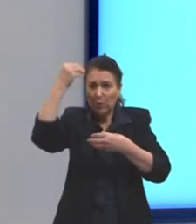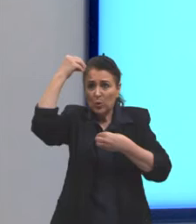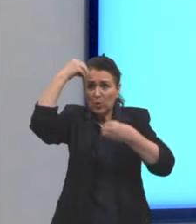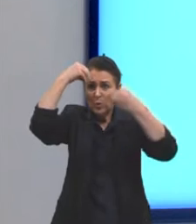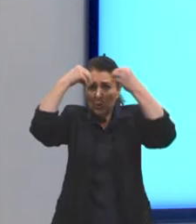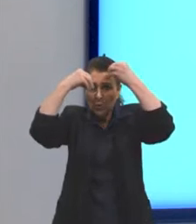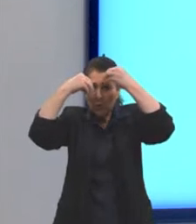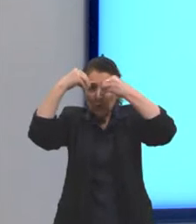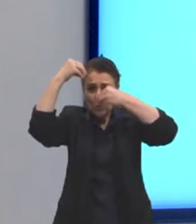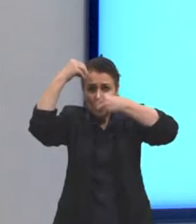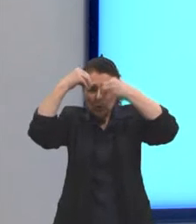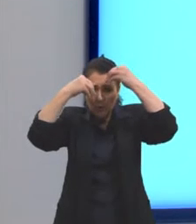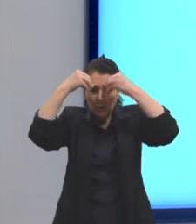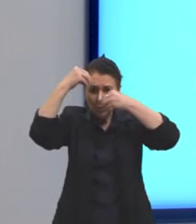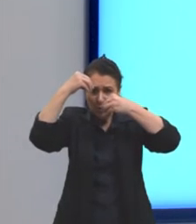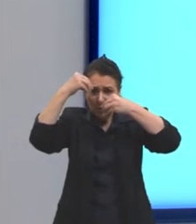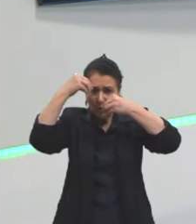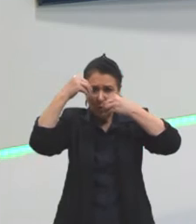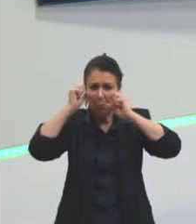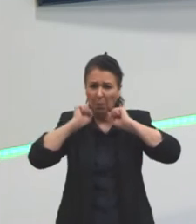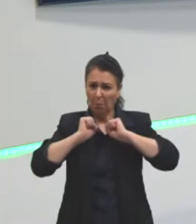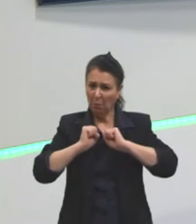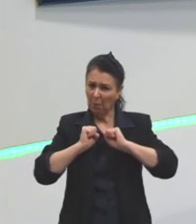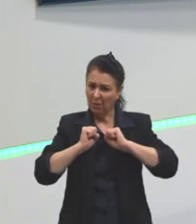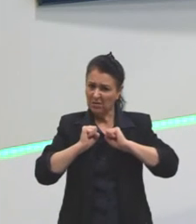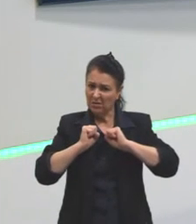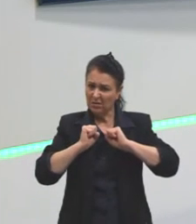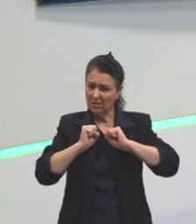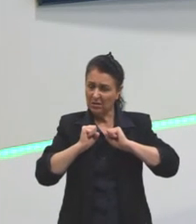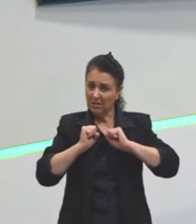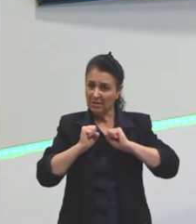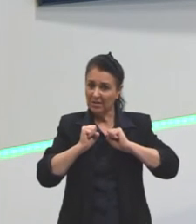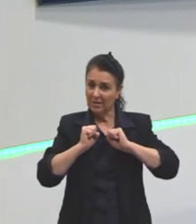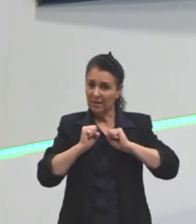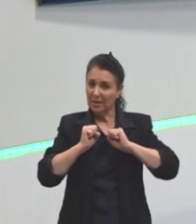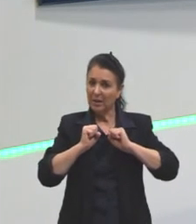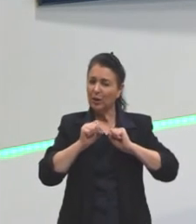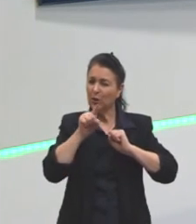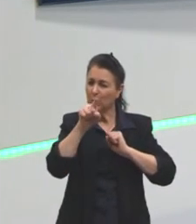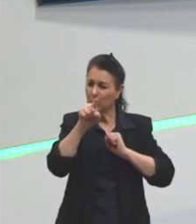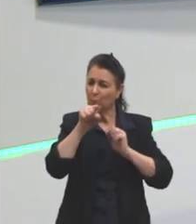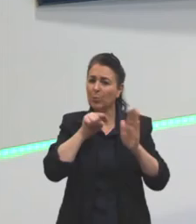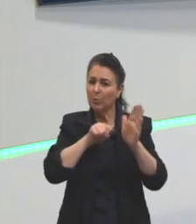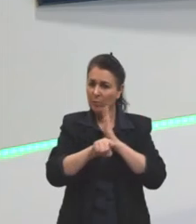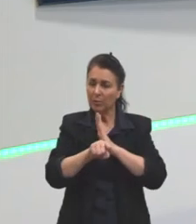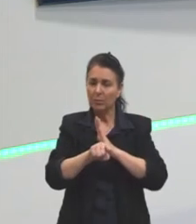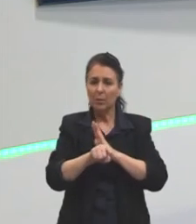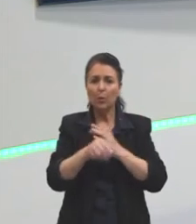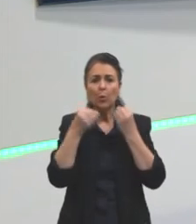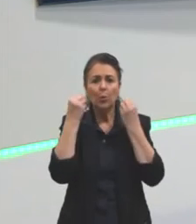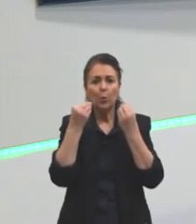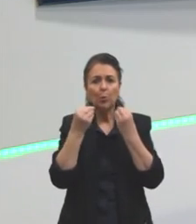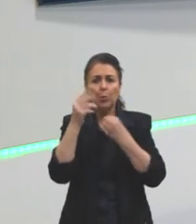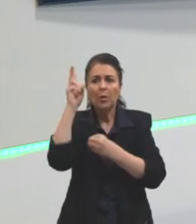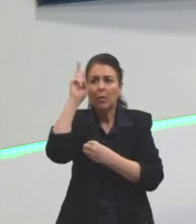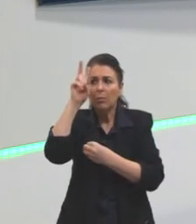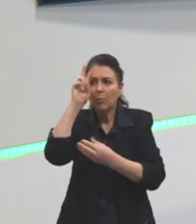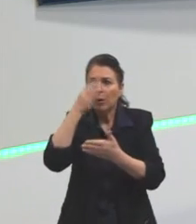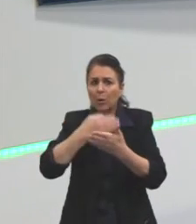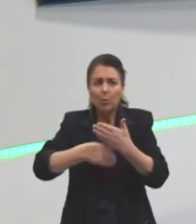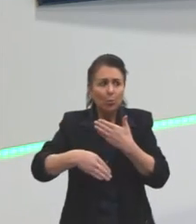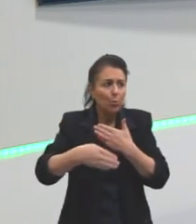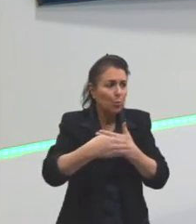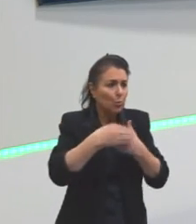cabeça? Vocês devem se perguntar, será que eu vou conseguir lembrar de tudo isso? Todos esses